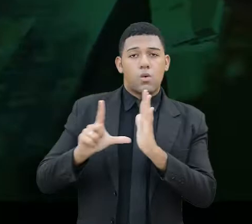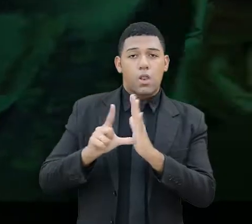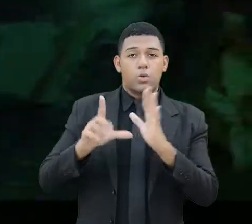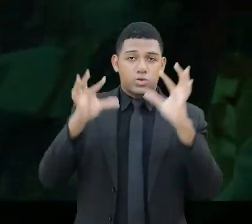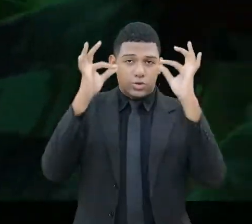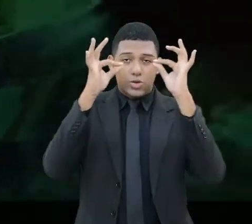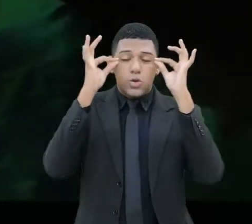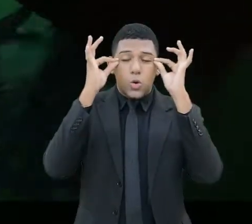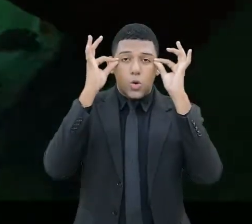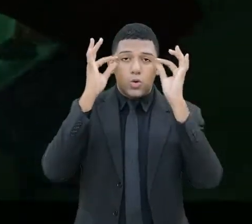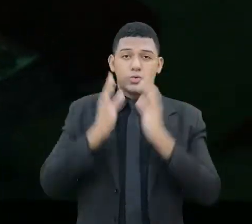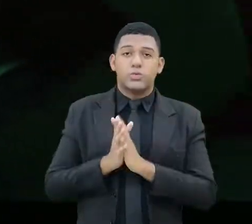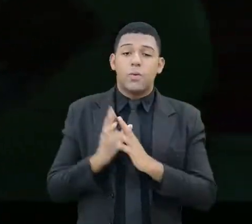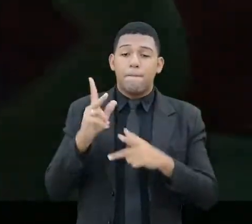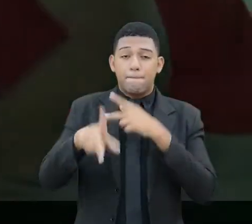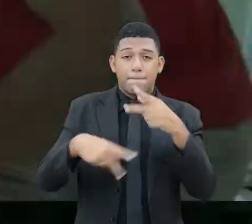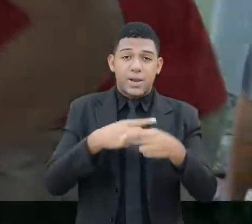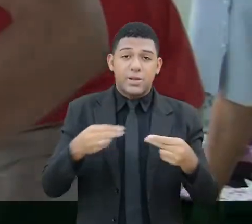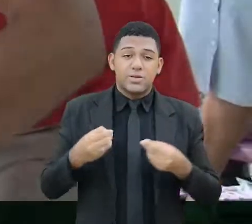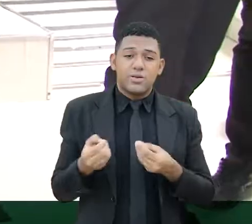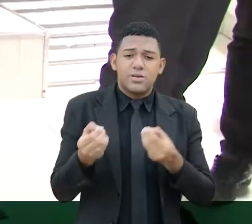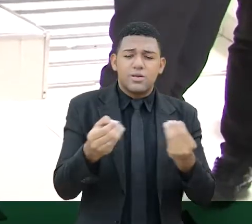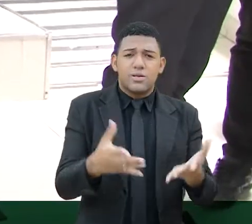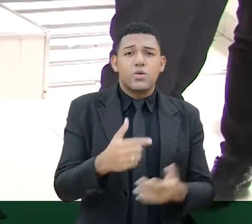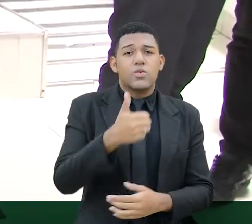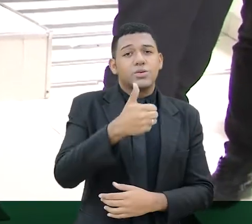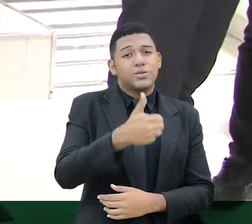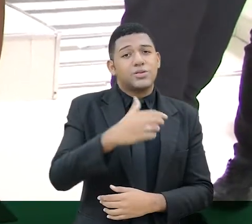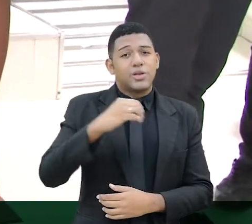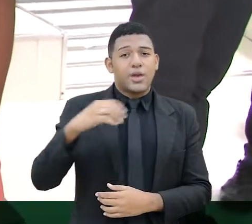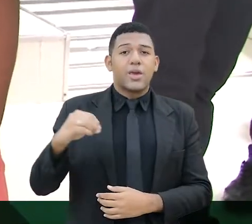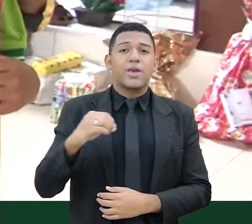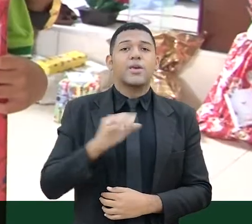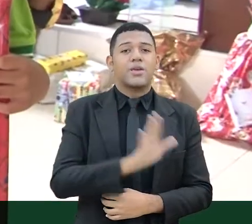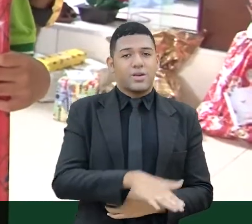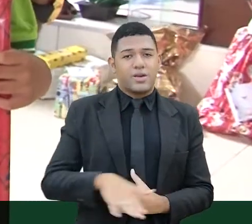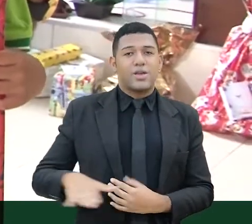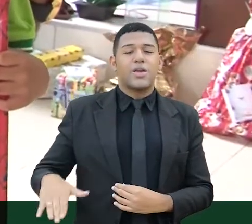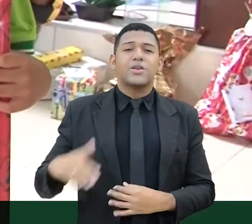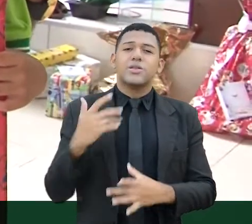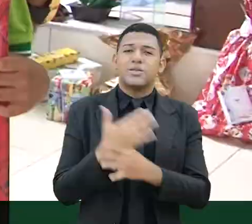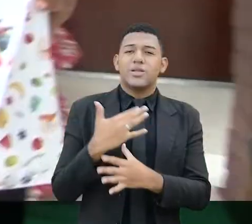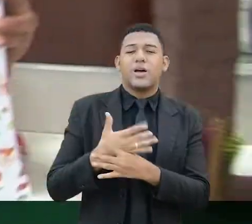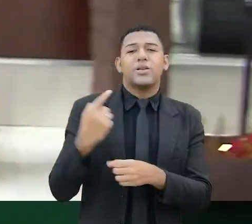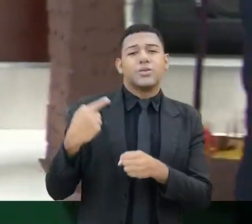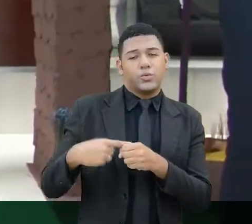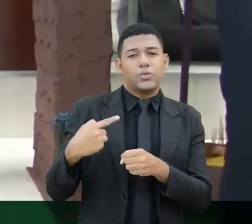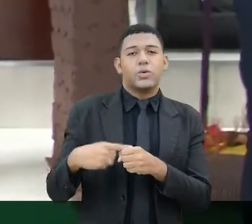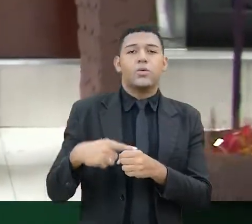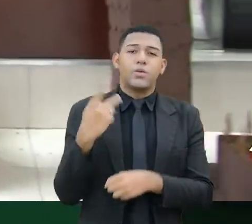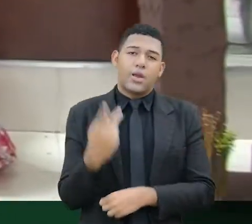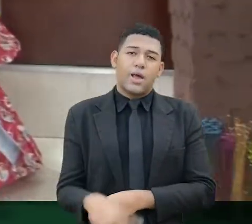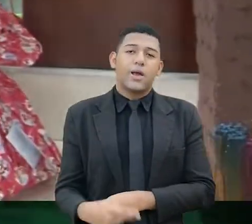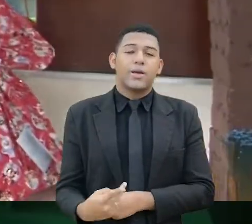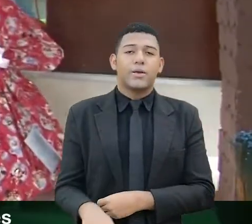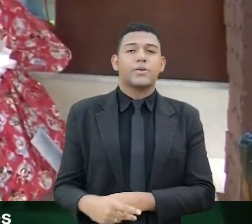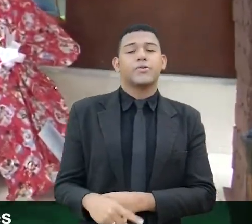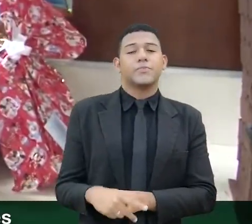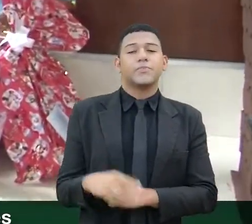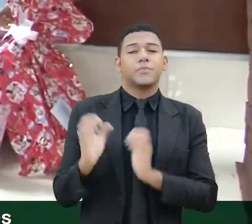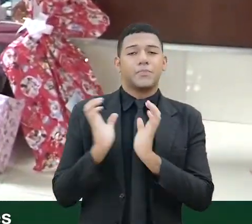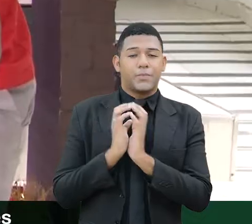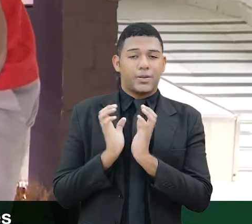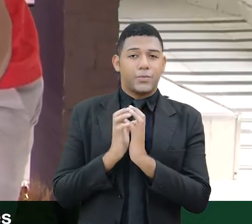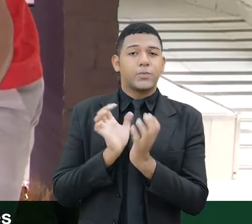presenteou 100 crianças no núcleo da AEM Paz na cidade de Jurema, no interior do estado de Pernambuco.